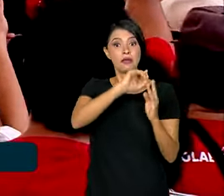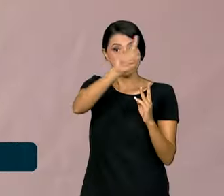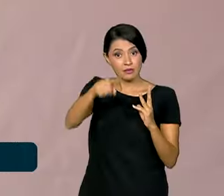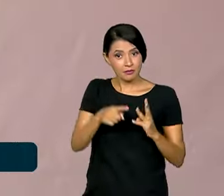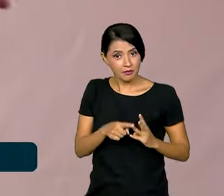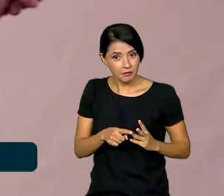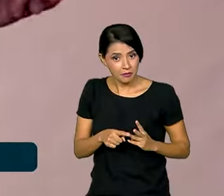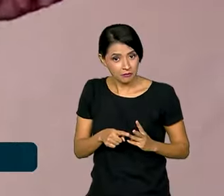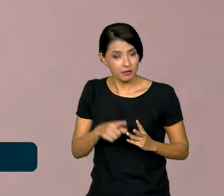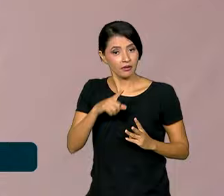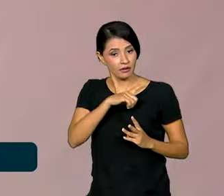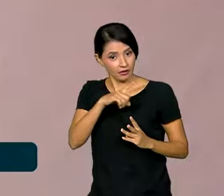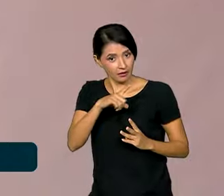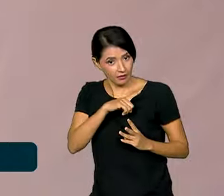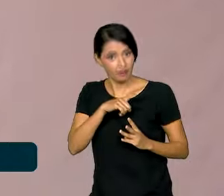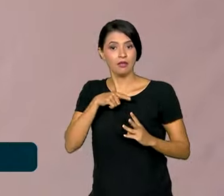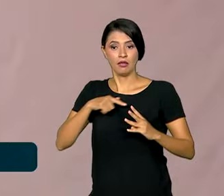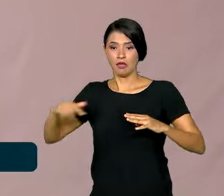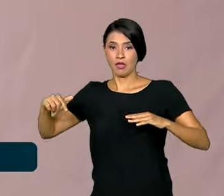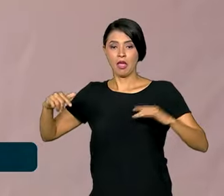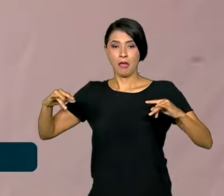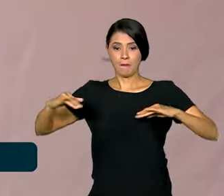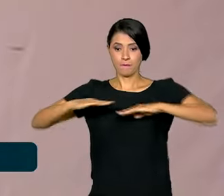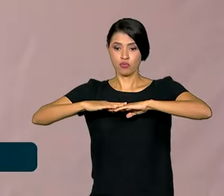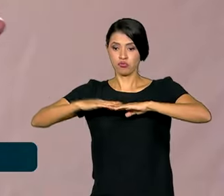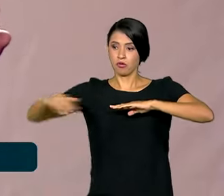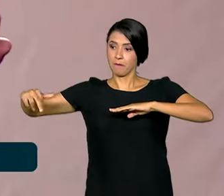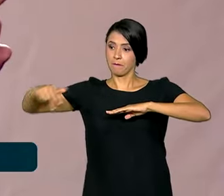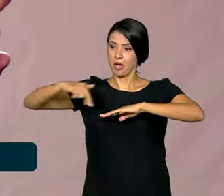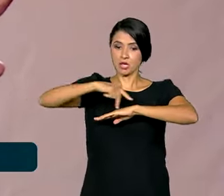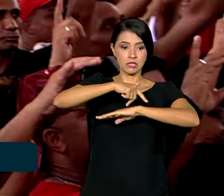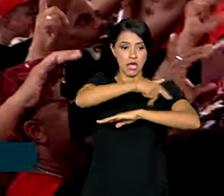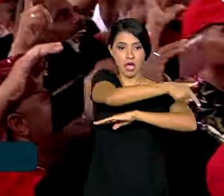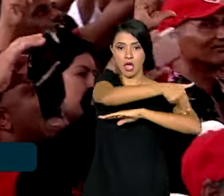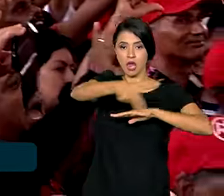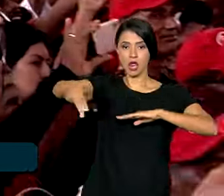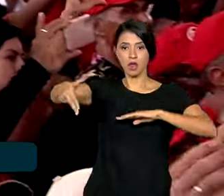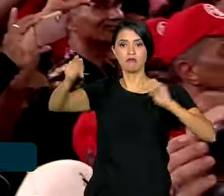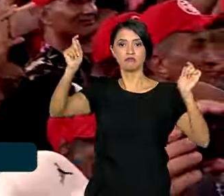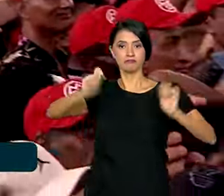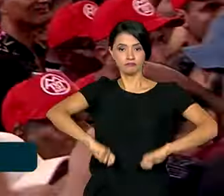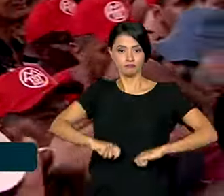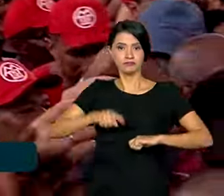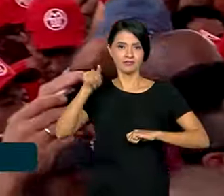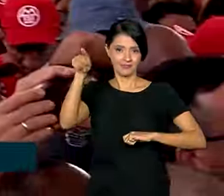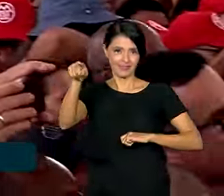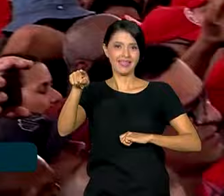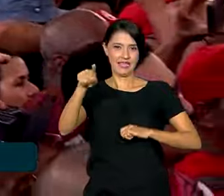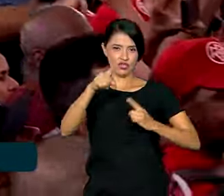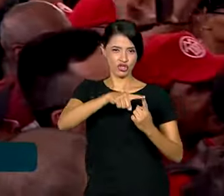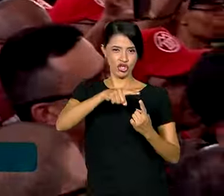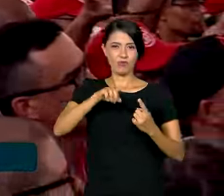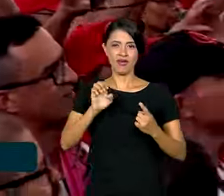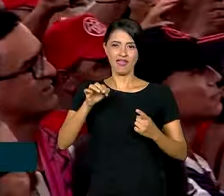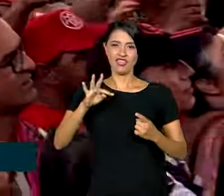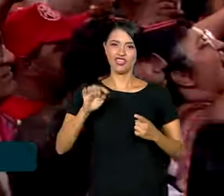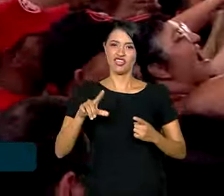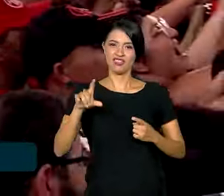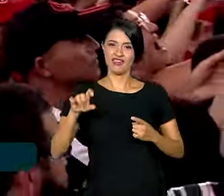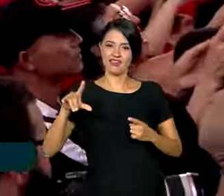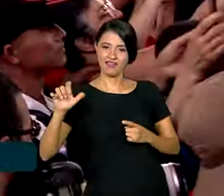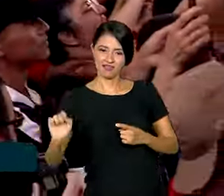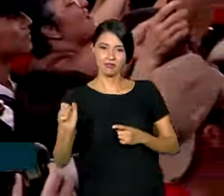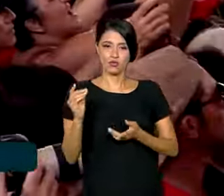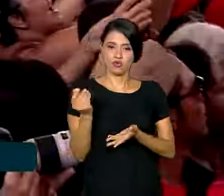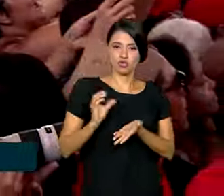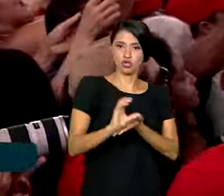elevador, tem passarela ligando um bloco ao outro. Na modalidade Entidades, os recursos do Fundo de